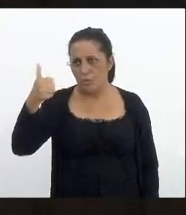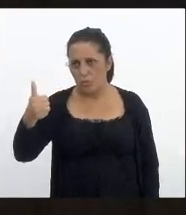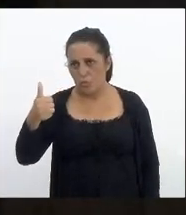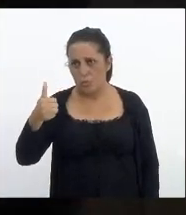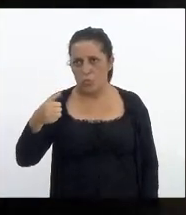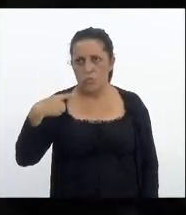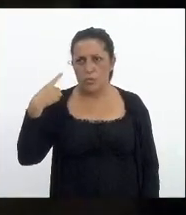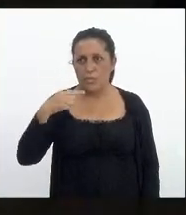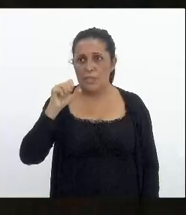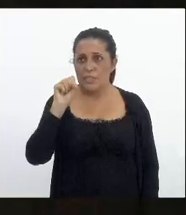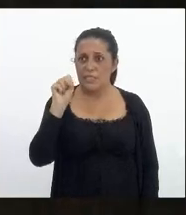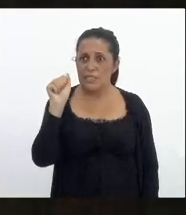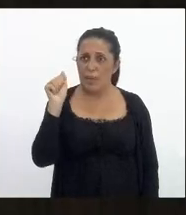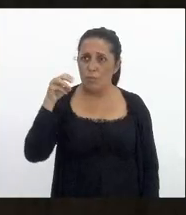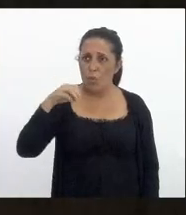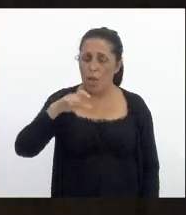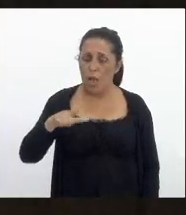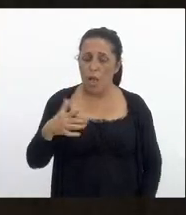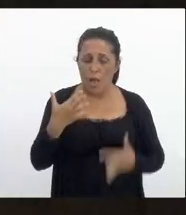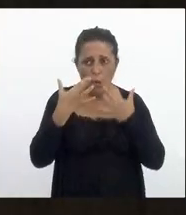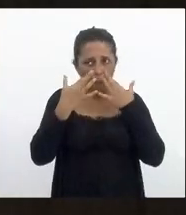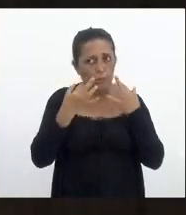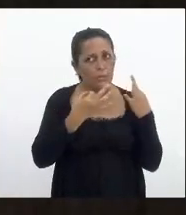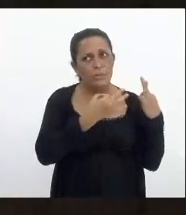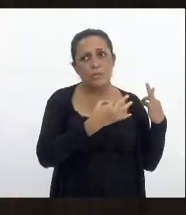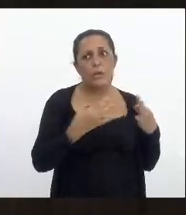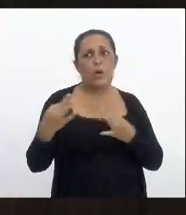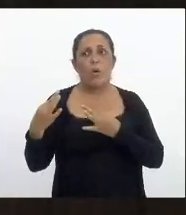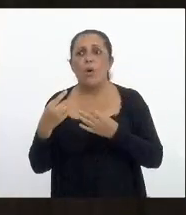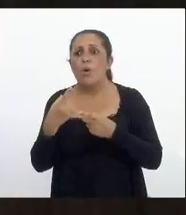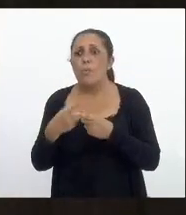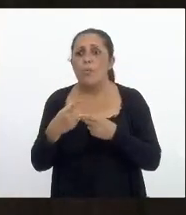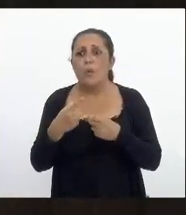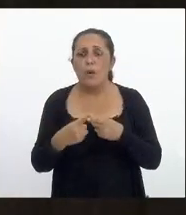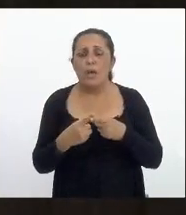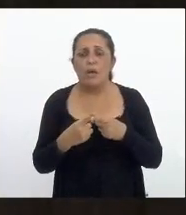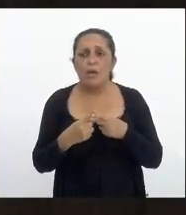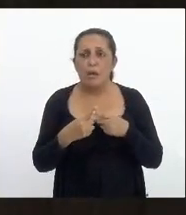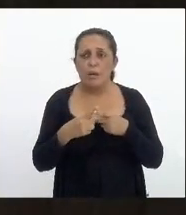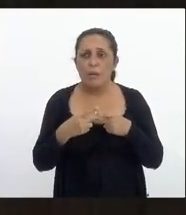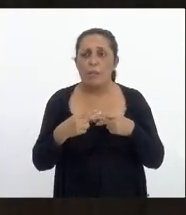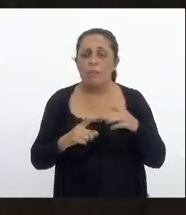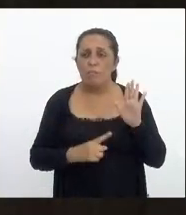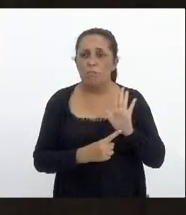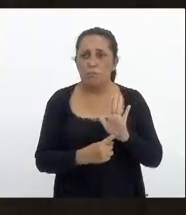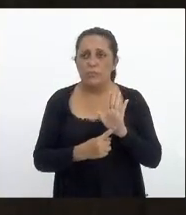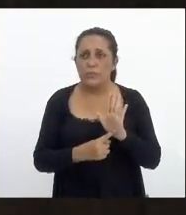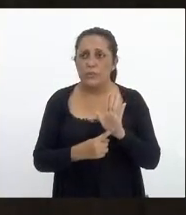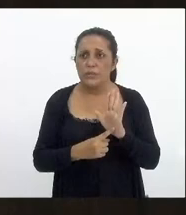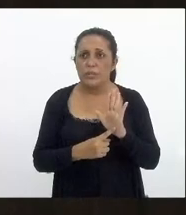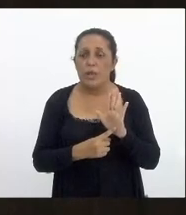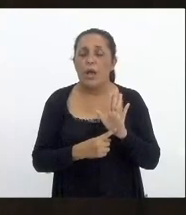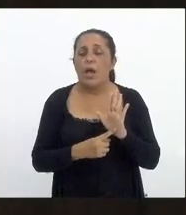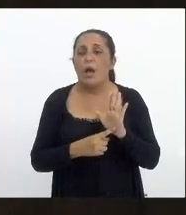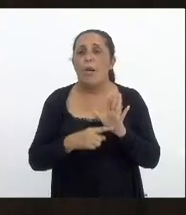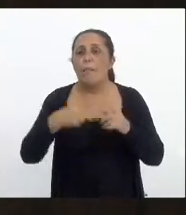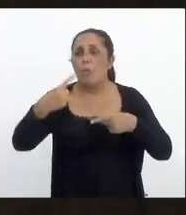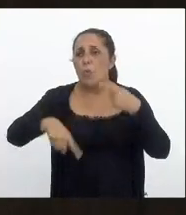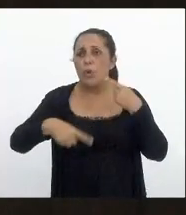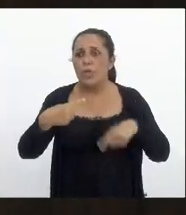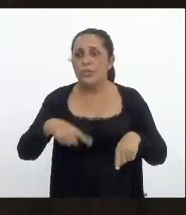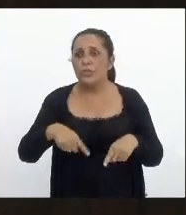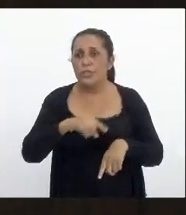Samuel Malafaia me chamou muita atenção porque institui a política estadual de apoio a reinserção social de crianças e